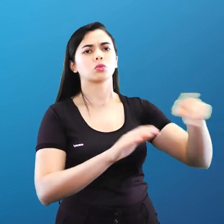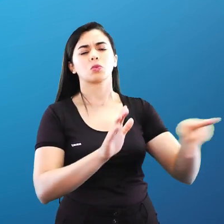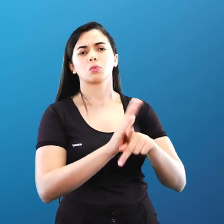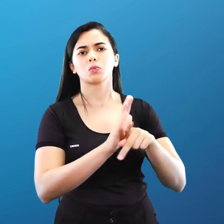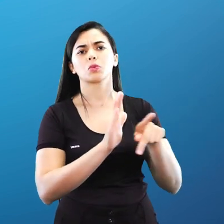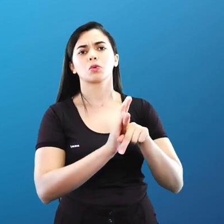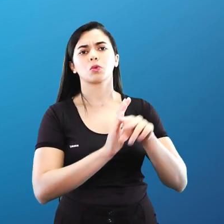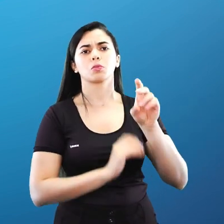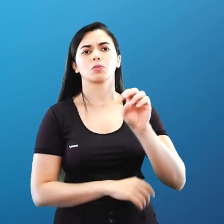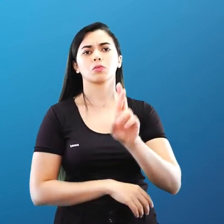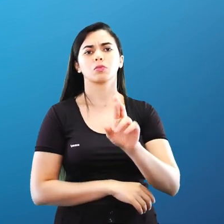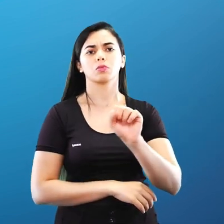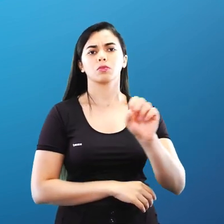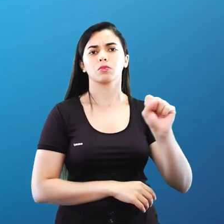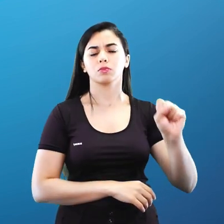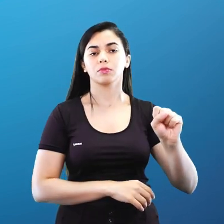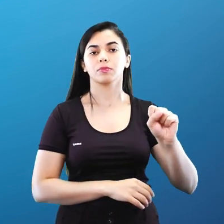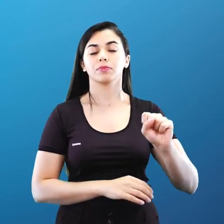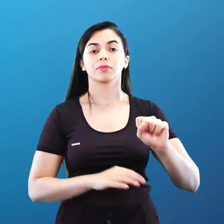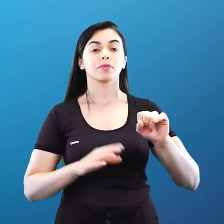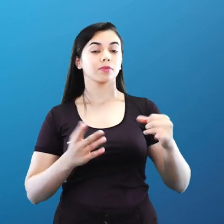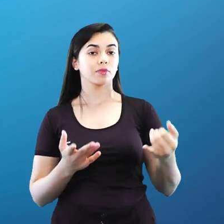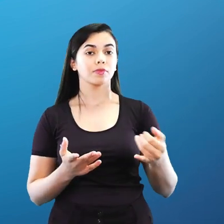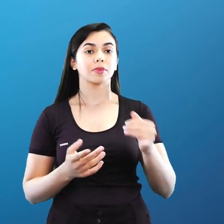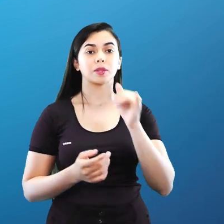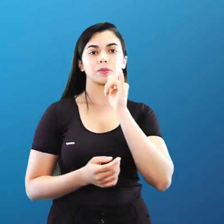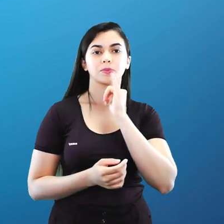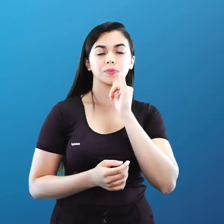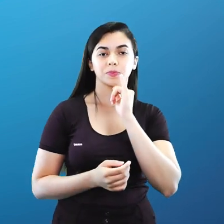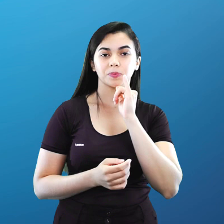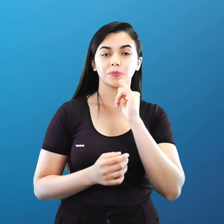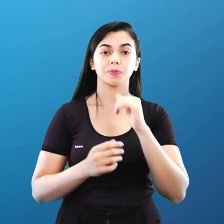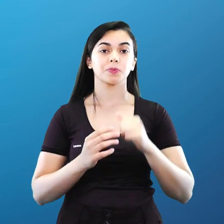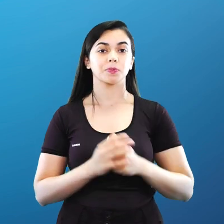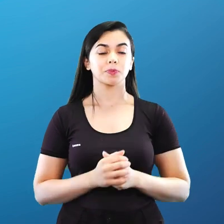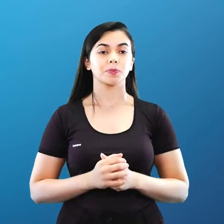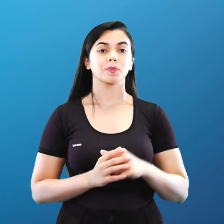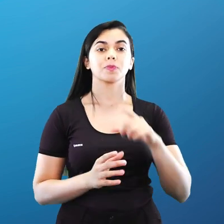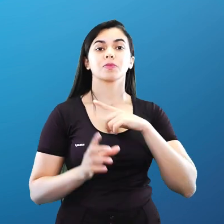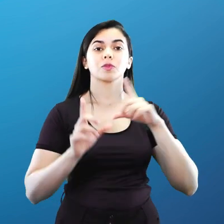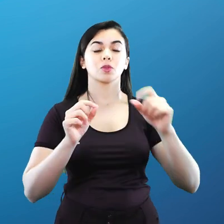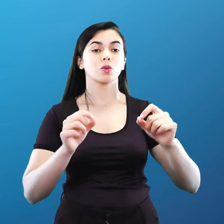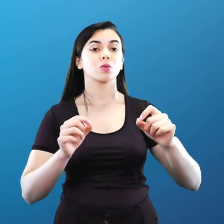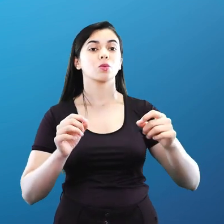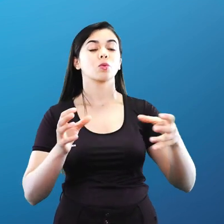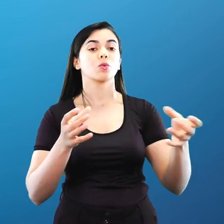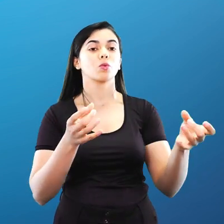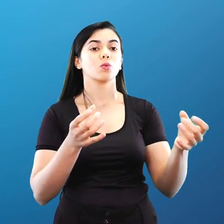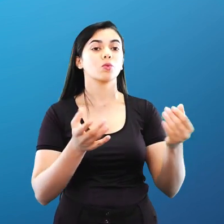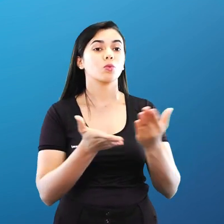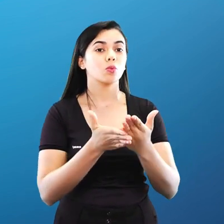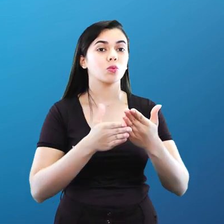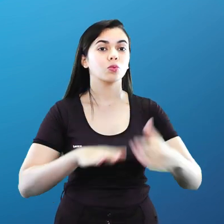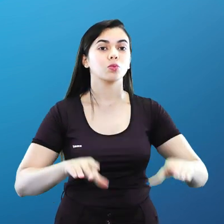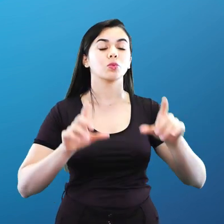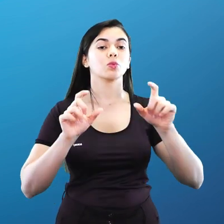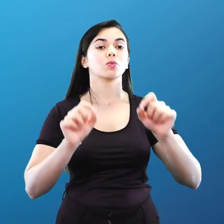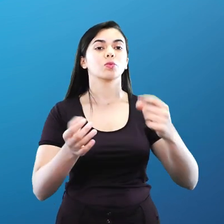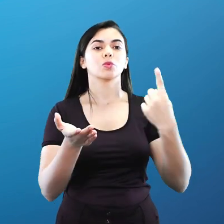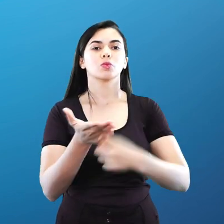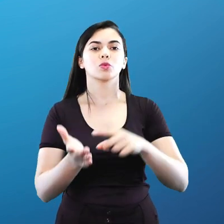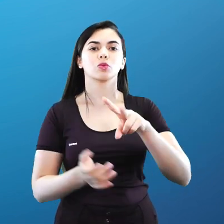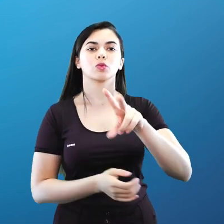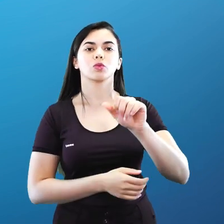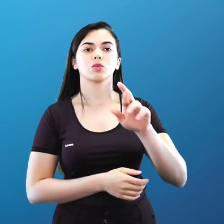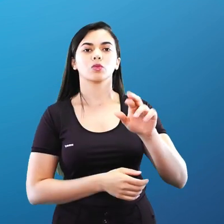dissolveira. Por falar em dissolução, a gente vai ter a dissolução aí do Pacto de Vassóvia em